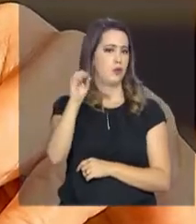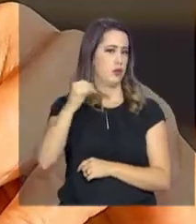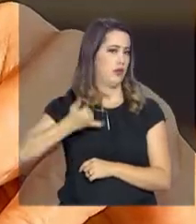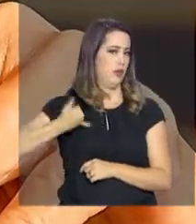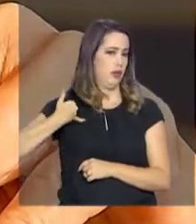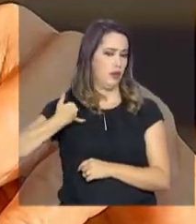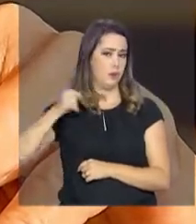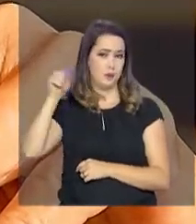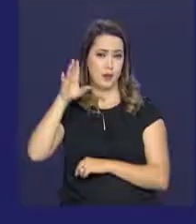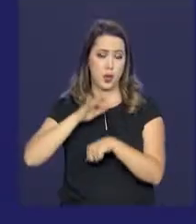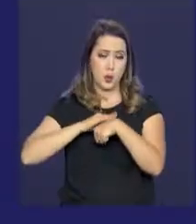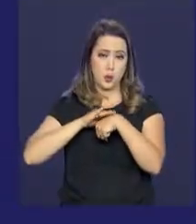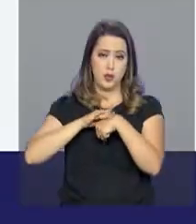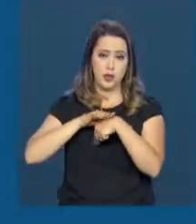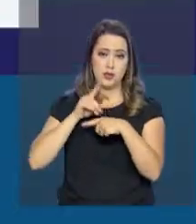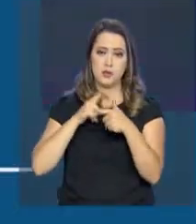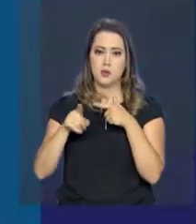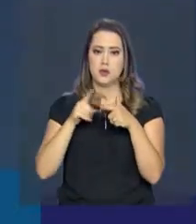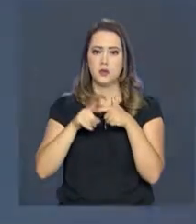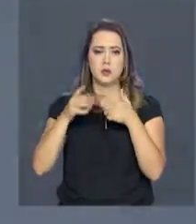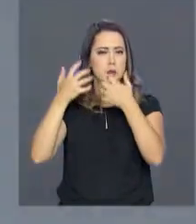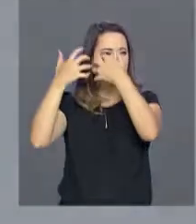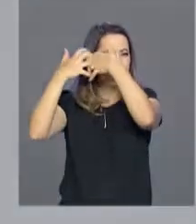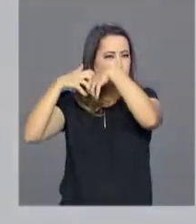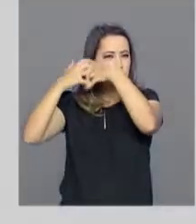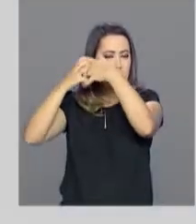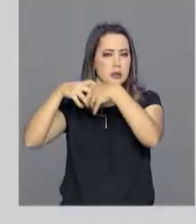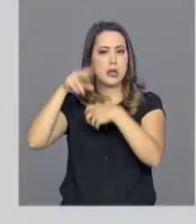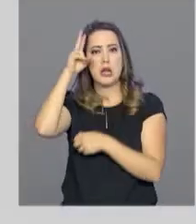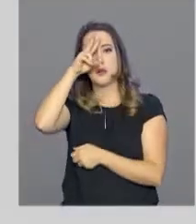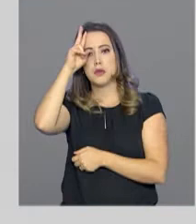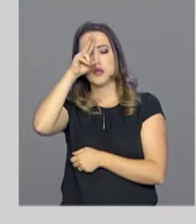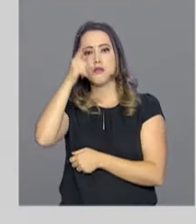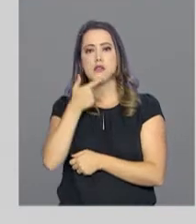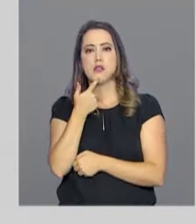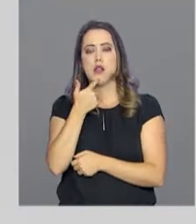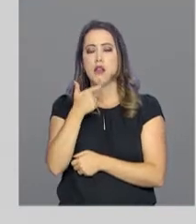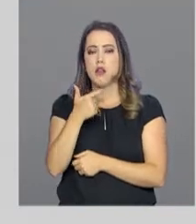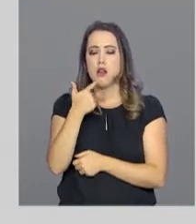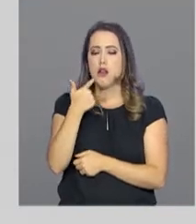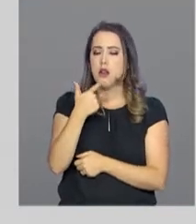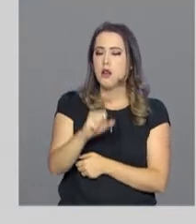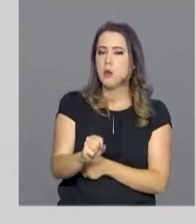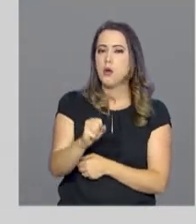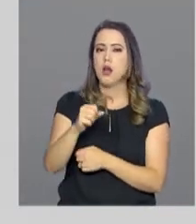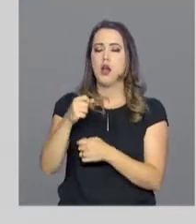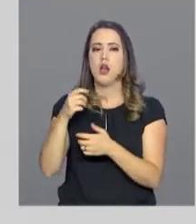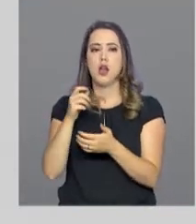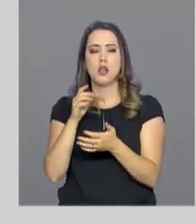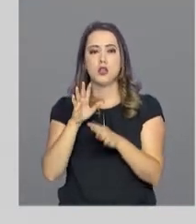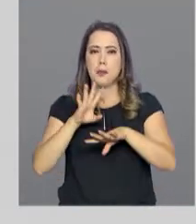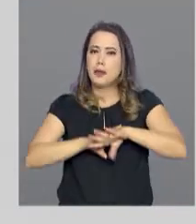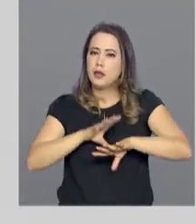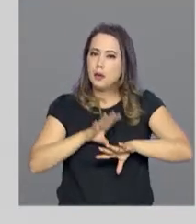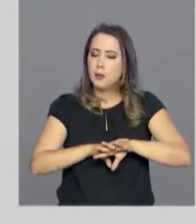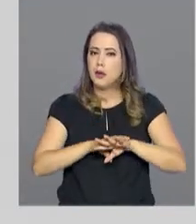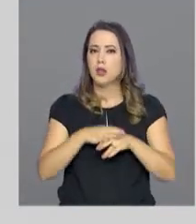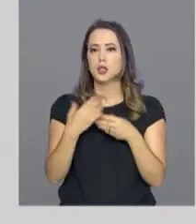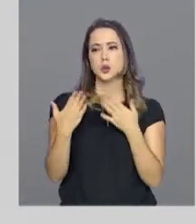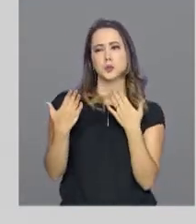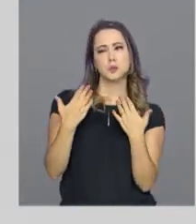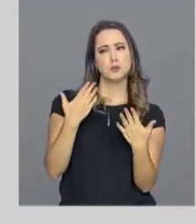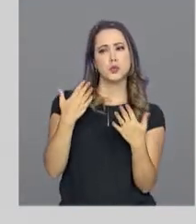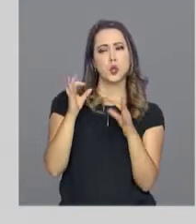anos. A doença compromete as funções cognitivas, como a memória, a linguagem, o raciocínio lógico e a capacidade de julgamento.